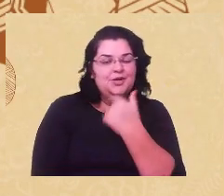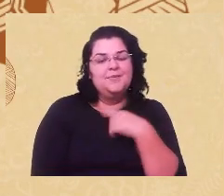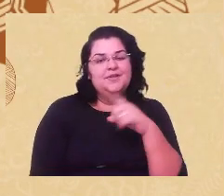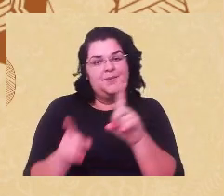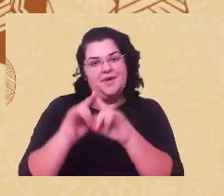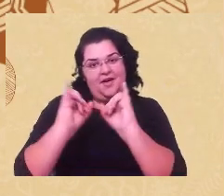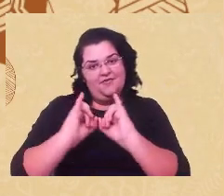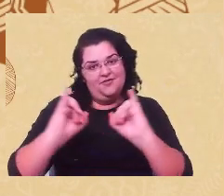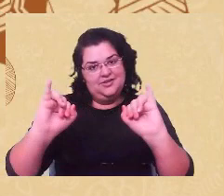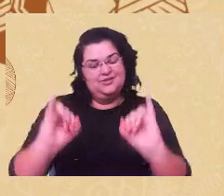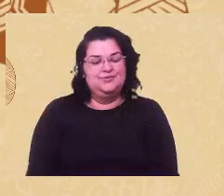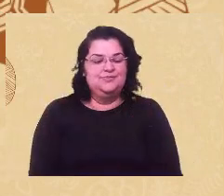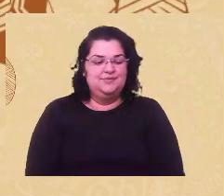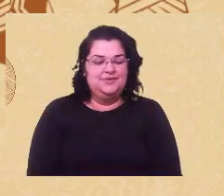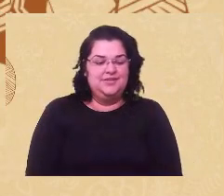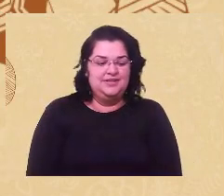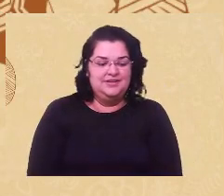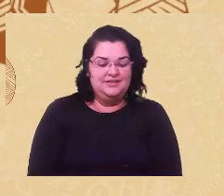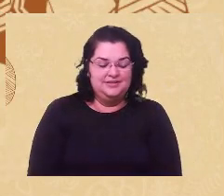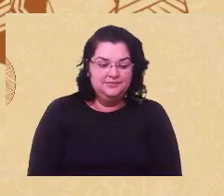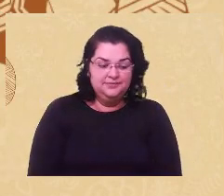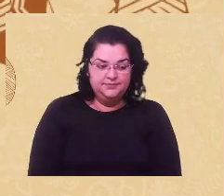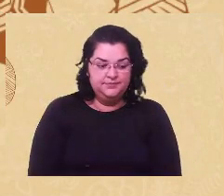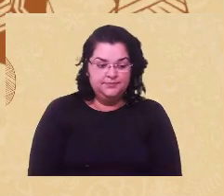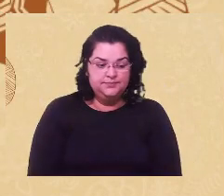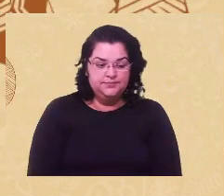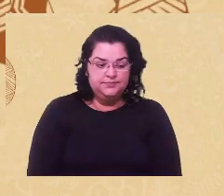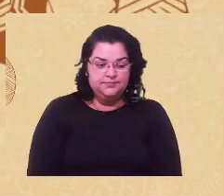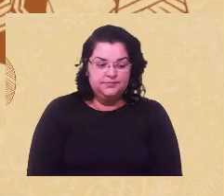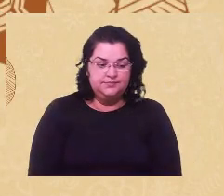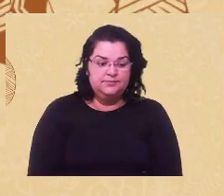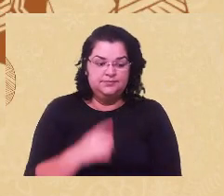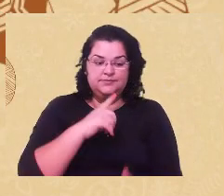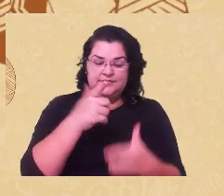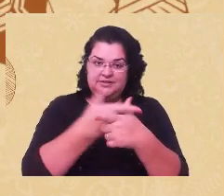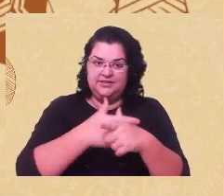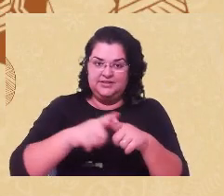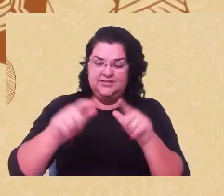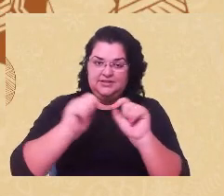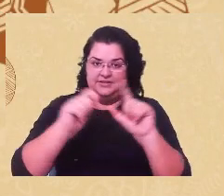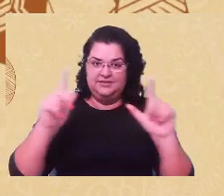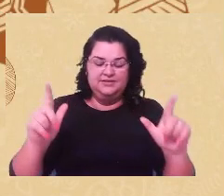Vou compartilhar e vocês me sinalizam se está aparecendo.